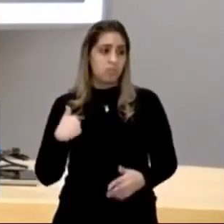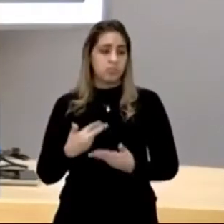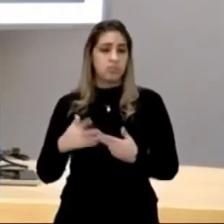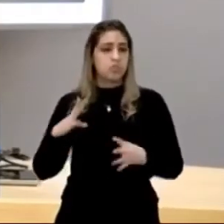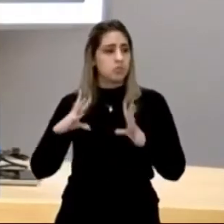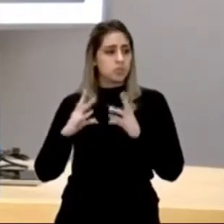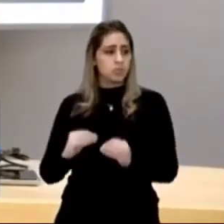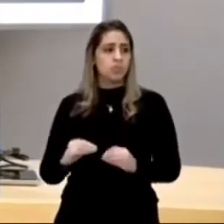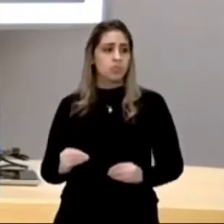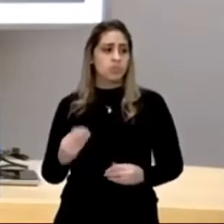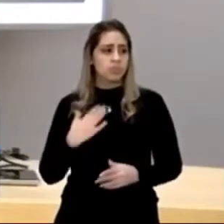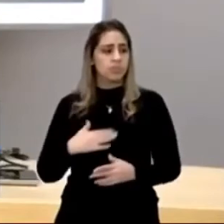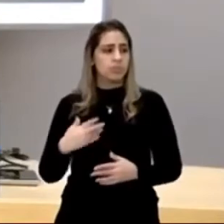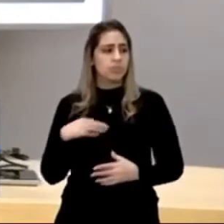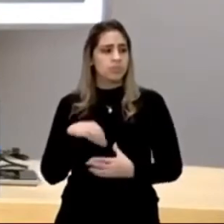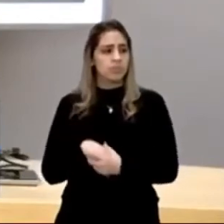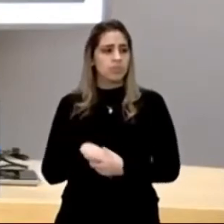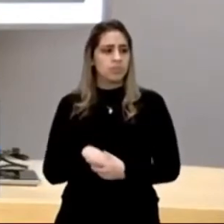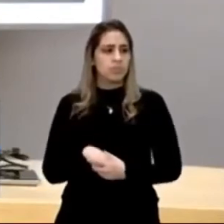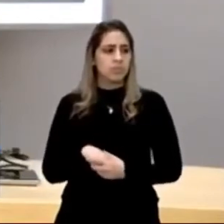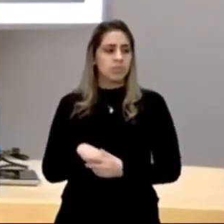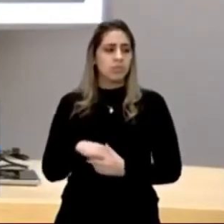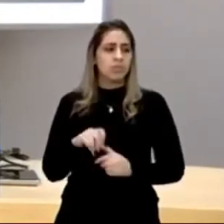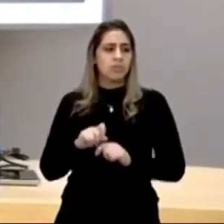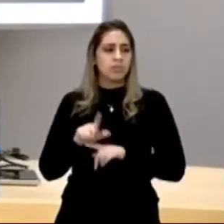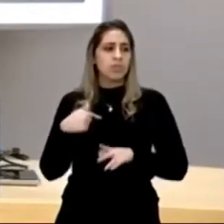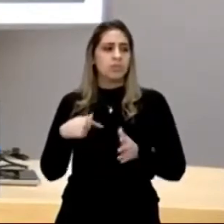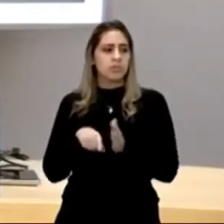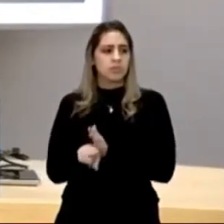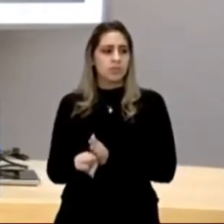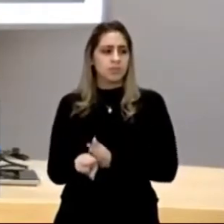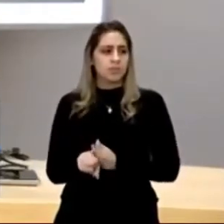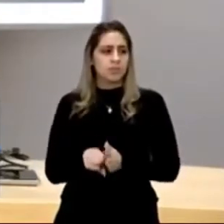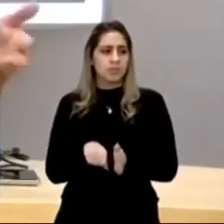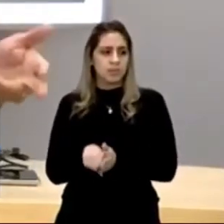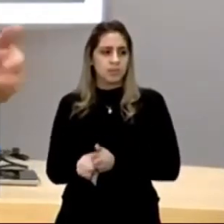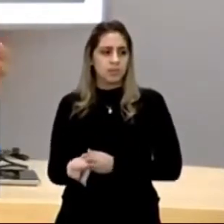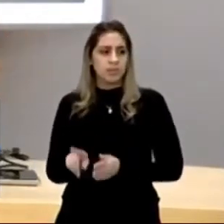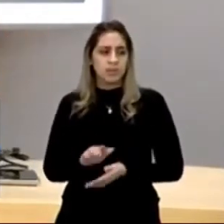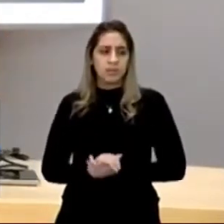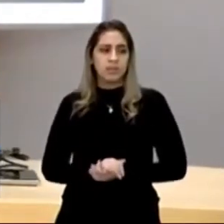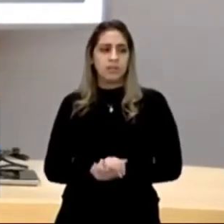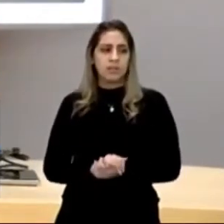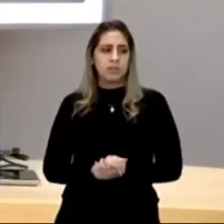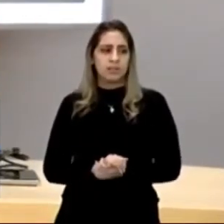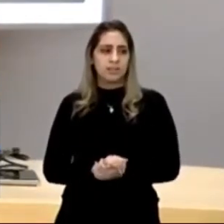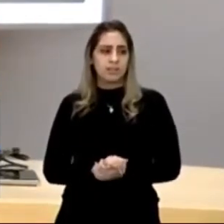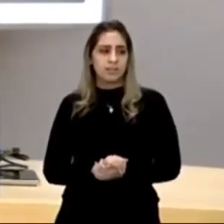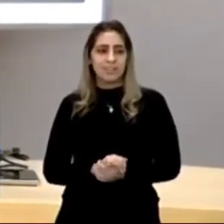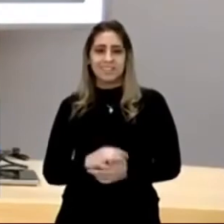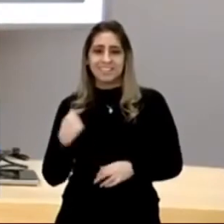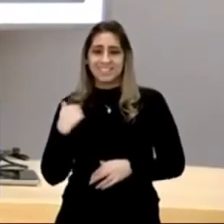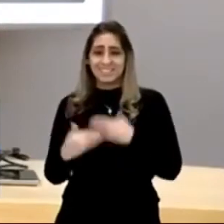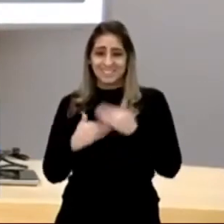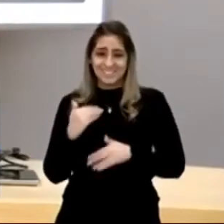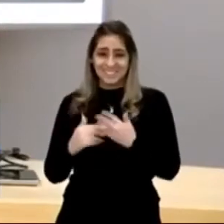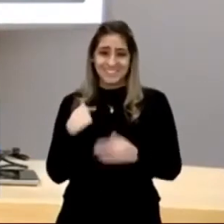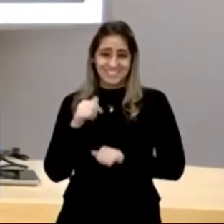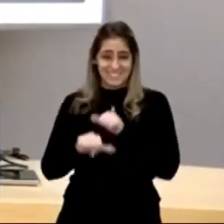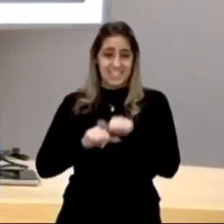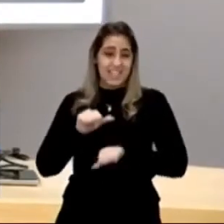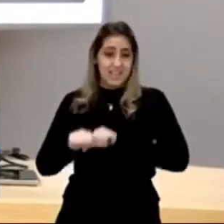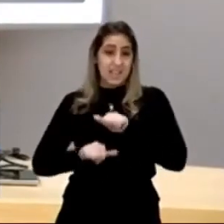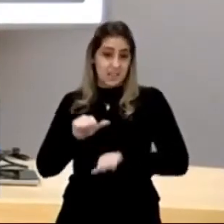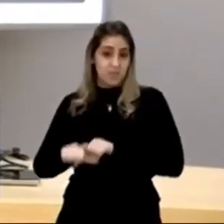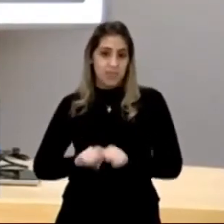que eles me ligaram e me perguntaram se eu não podia dar alguma coisa, ou seja, porque todo mundo abandona. Então, ou seja,